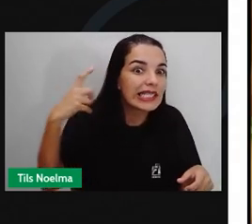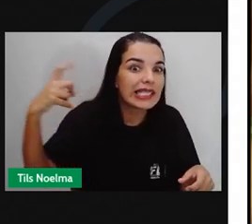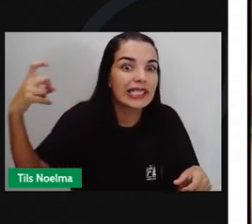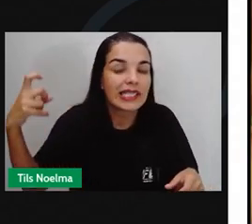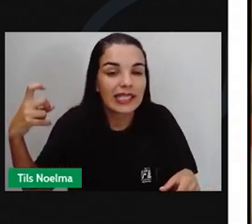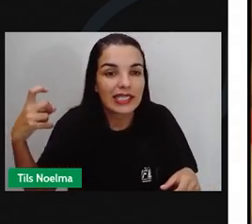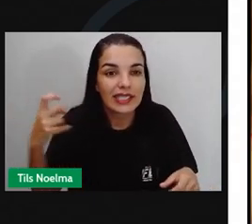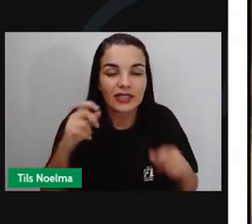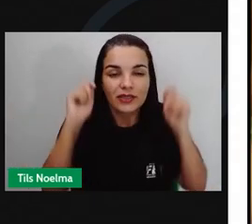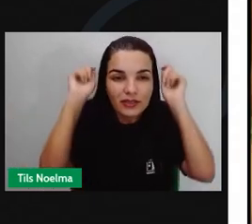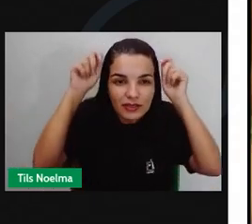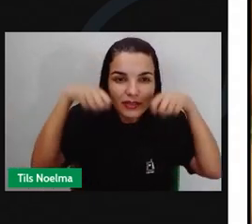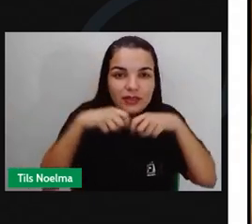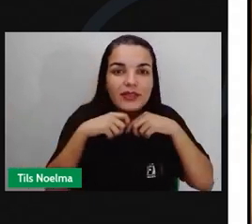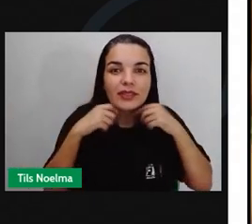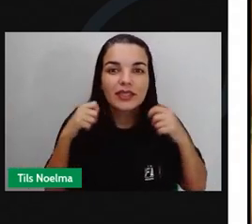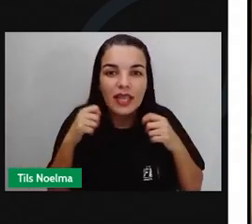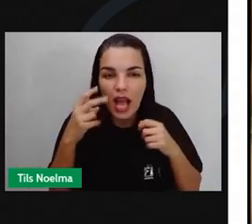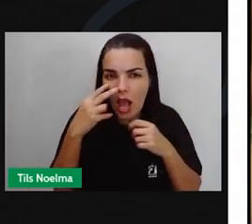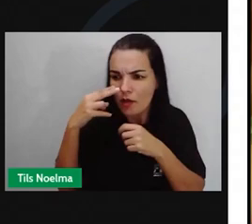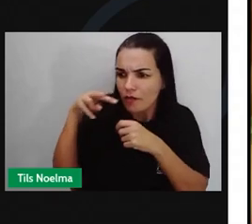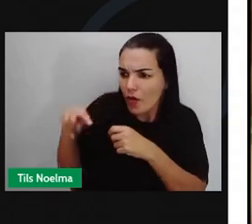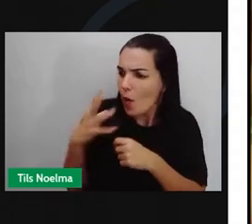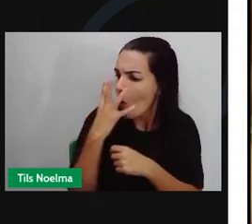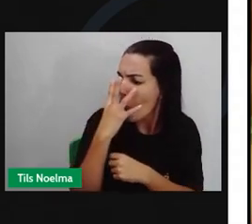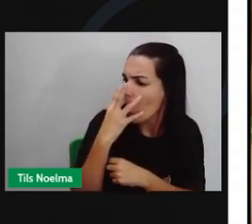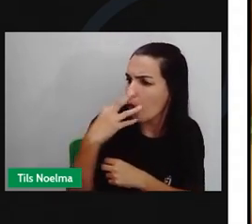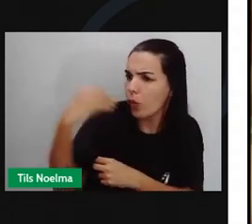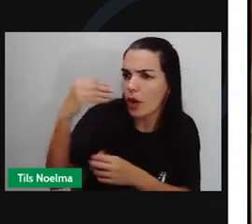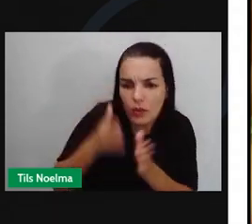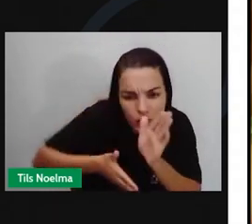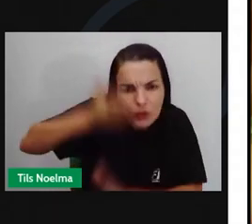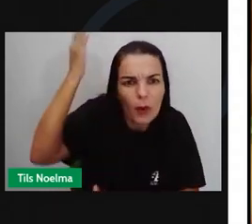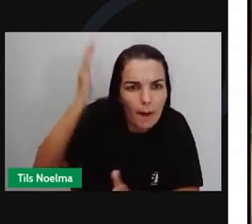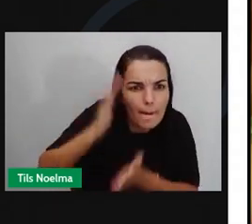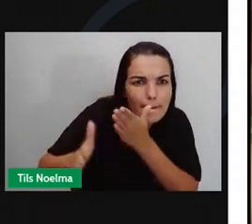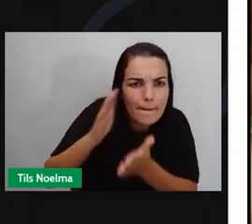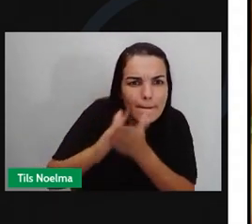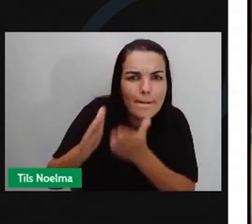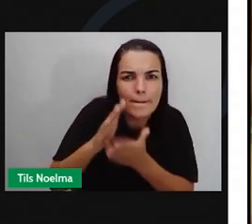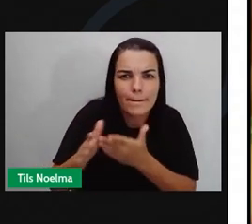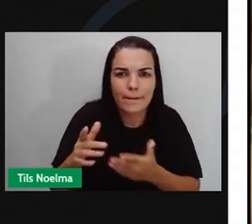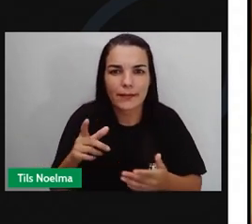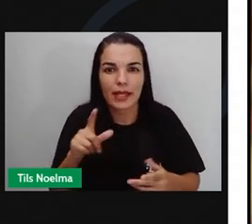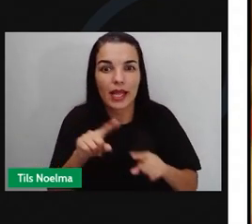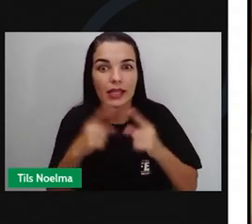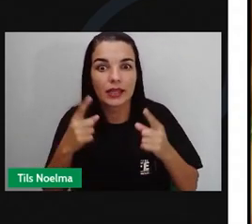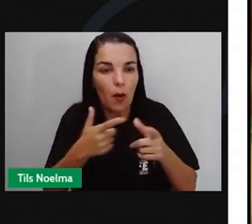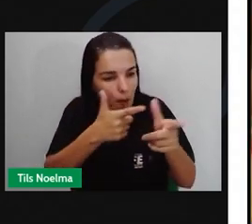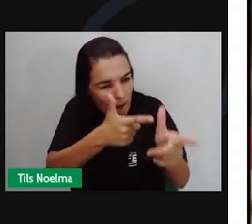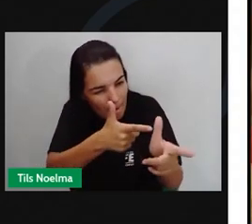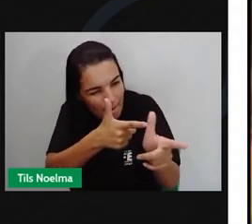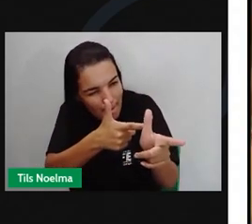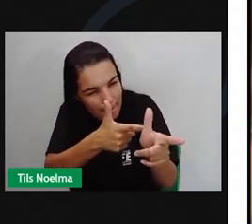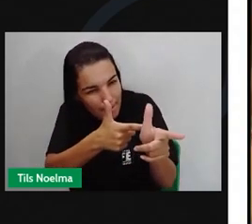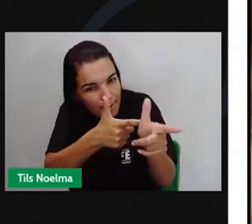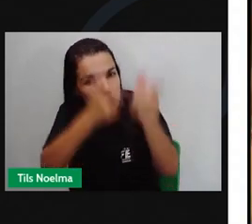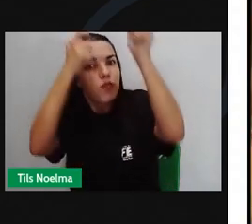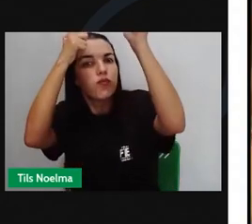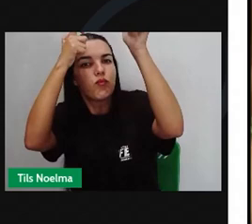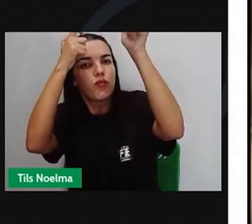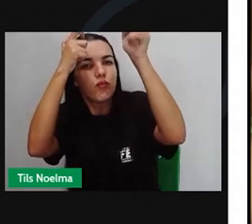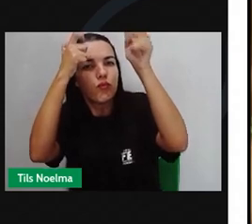Quando ele chegou lá E viu que o lobo Estava correndo atrás da menina Ele deu um tiro para cima Com a sua